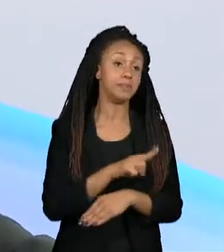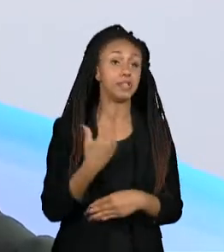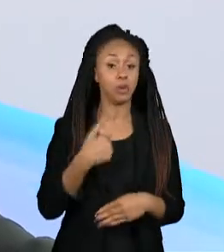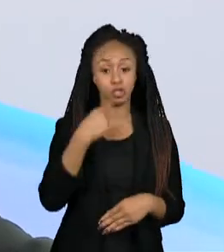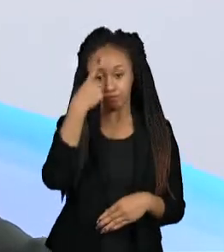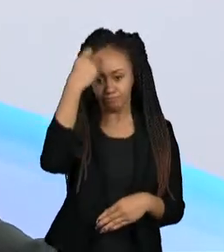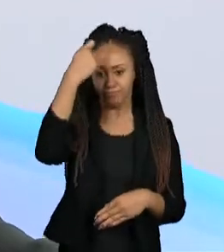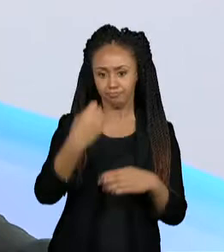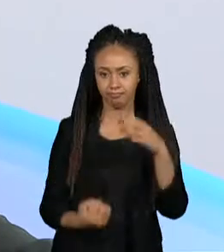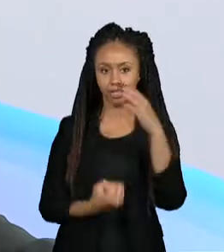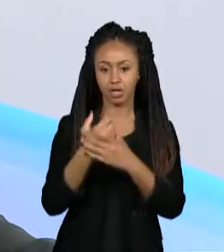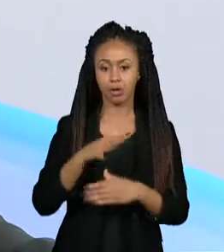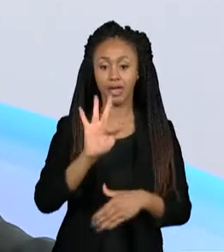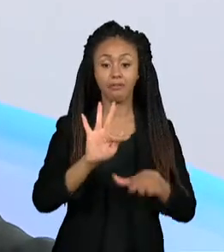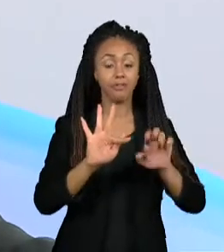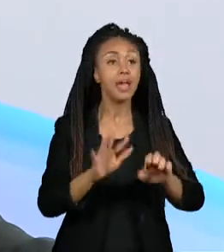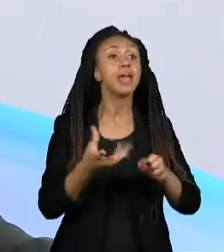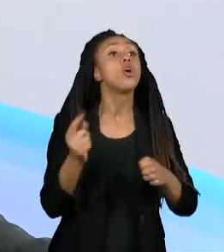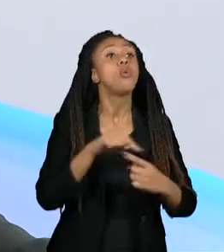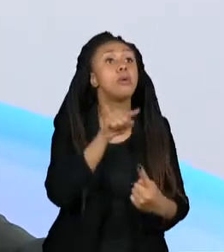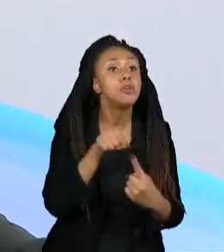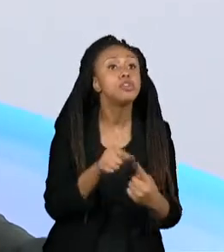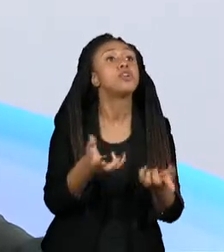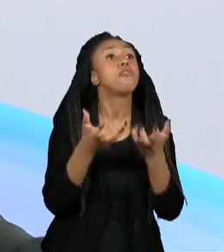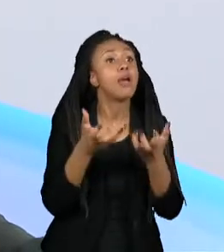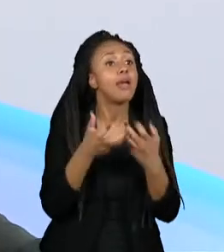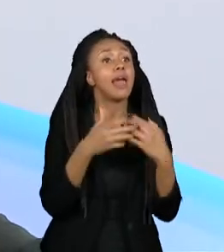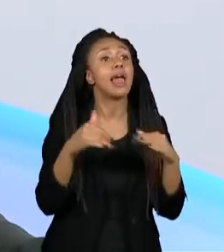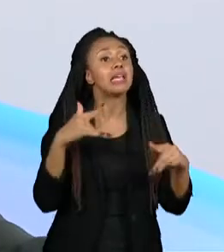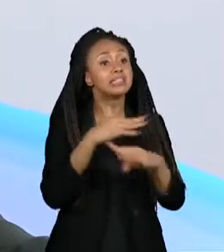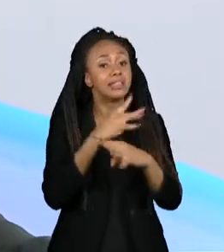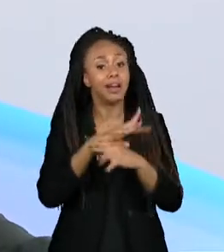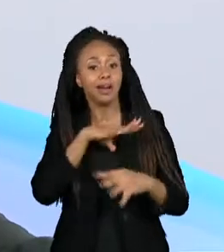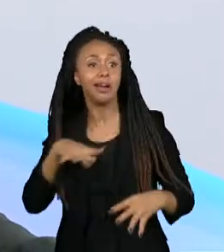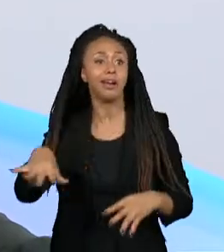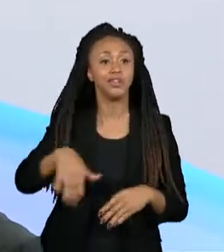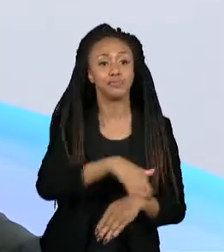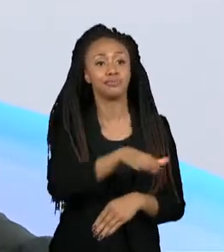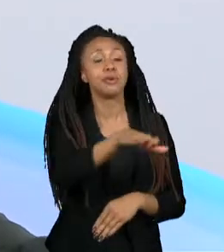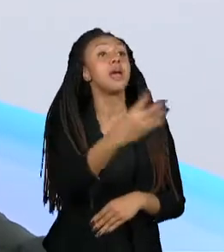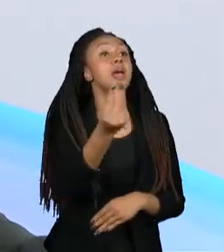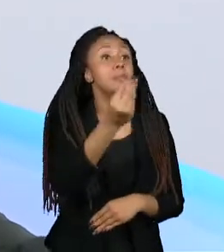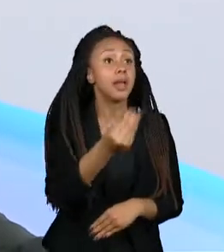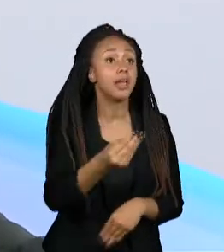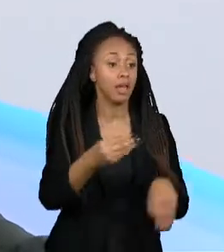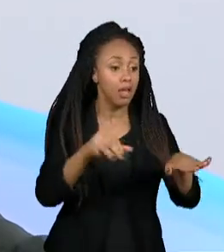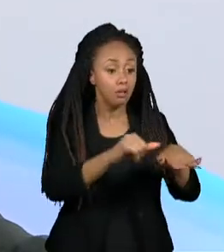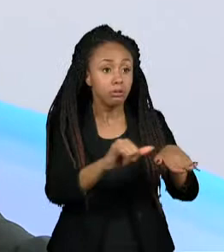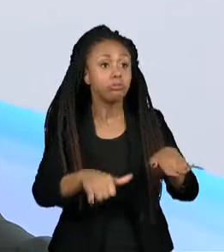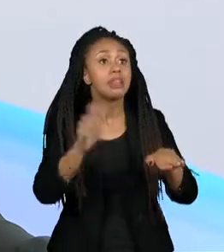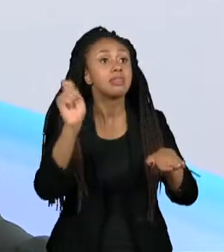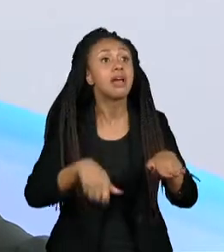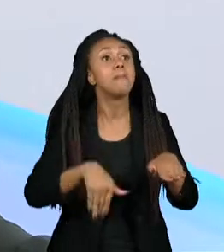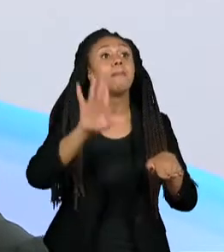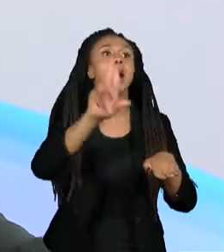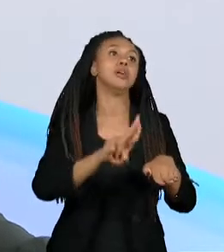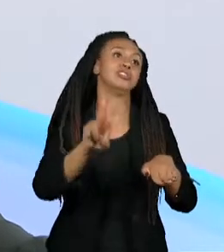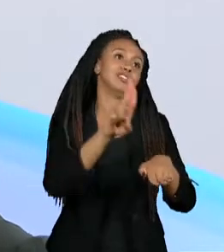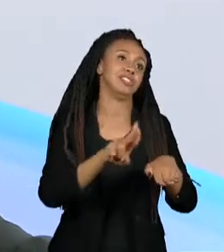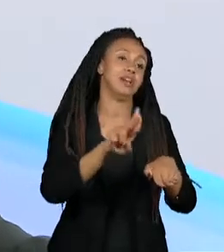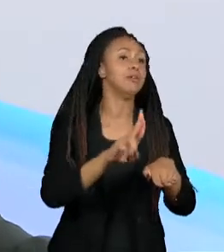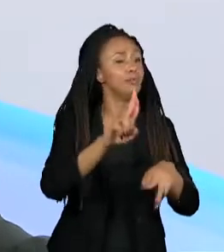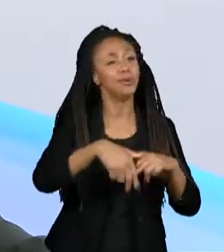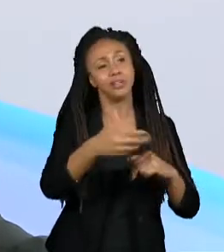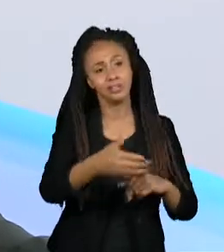a gente queria que as corridas fossem nas cidades, para mostrar que os carros elétricos, eles seriam mais utilizados nas cidades. E por isso que a escolheu esse